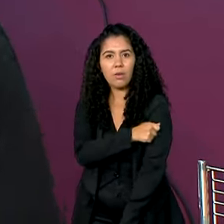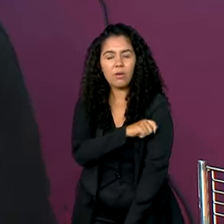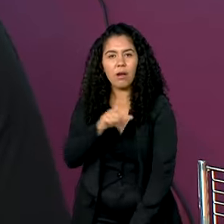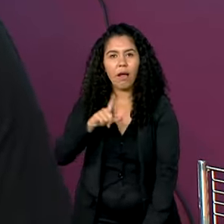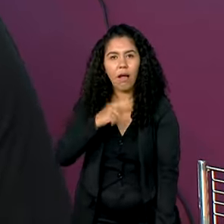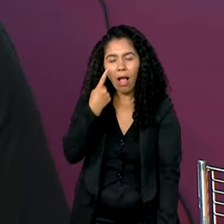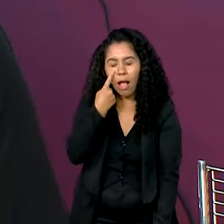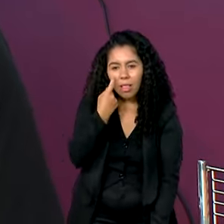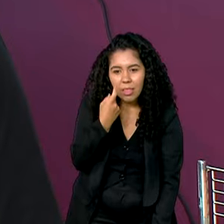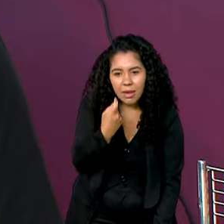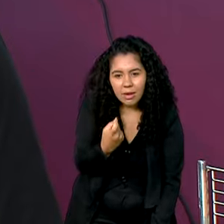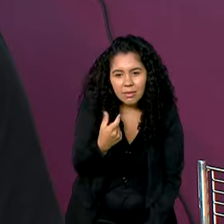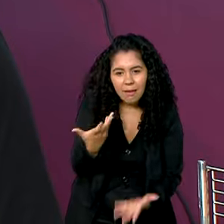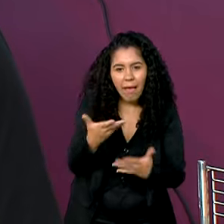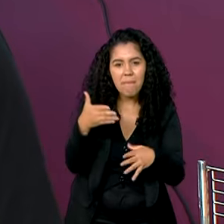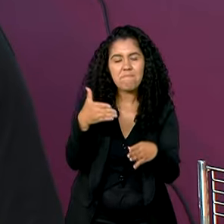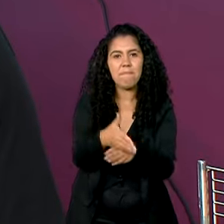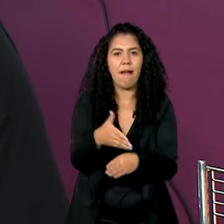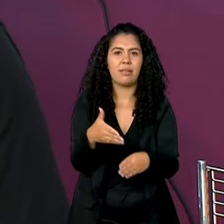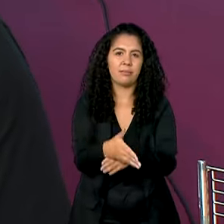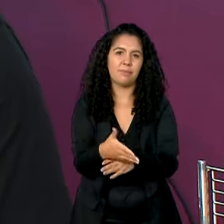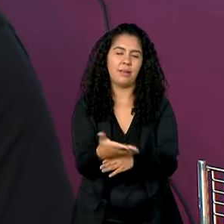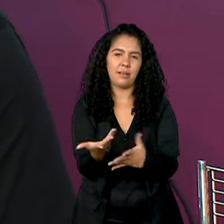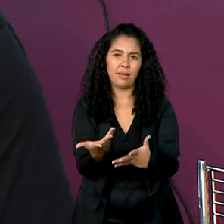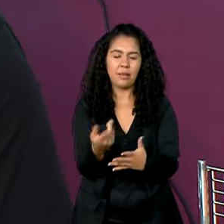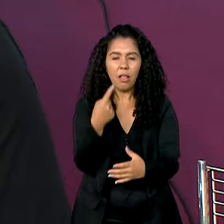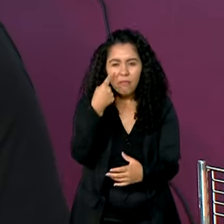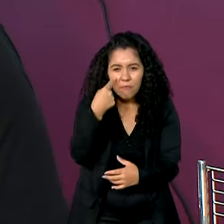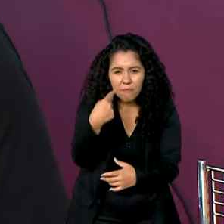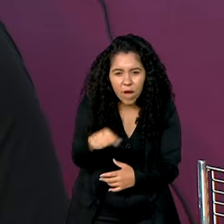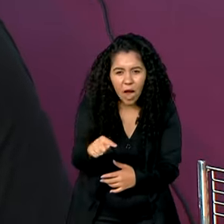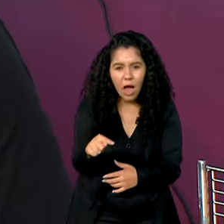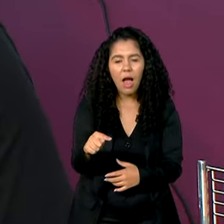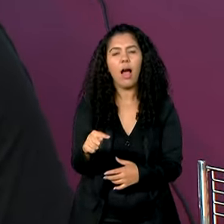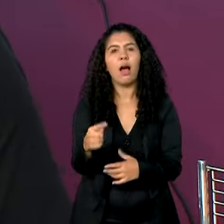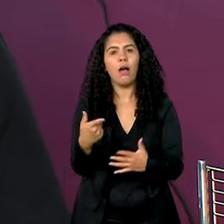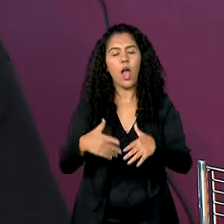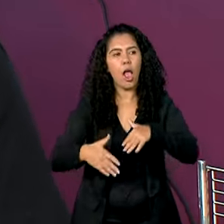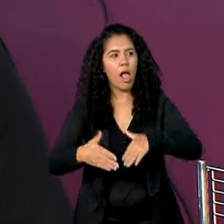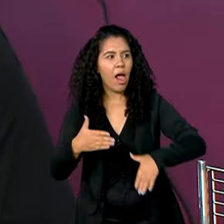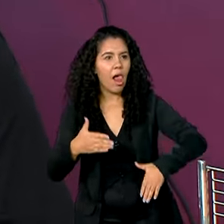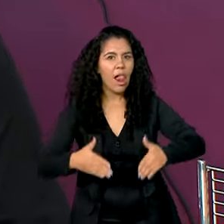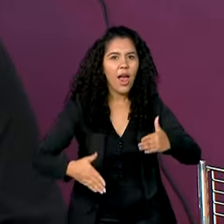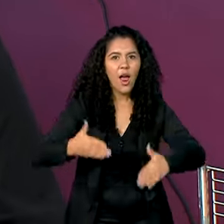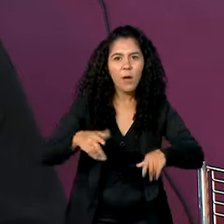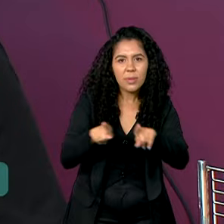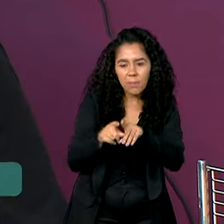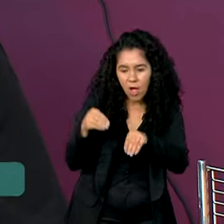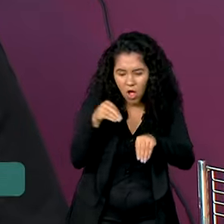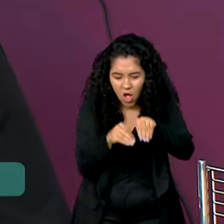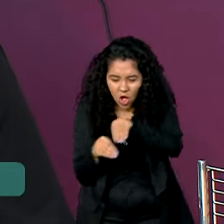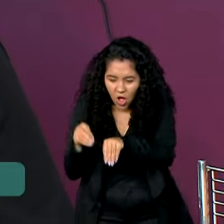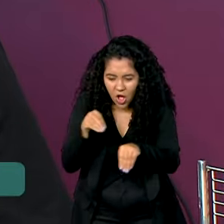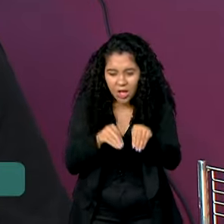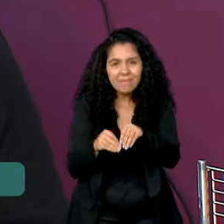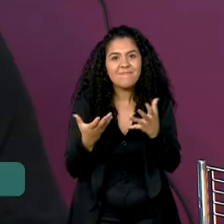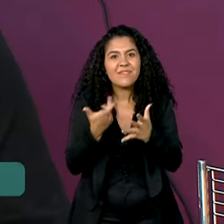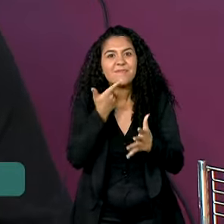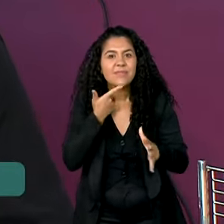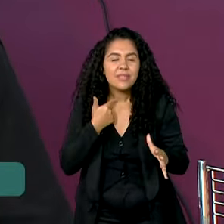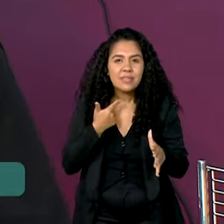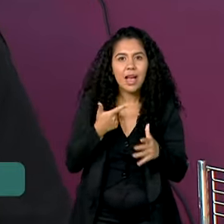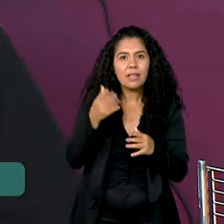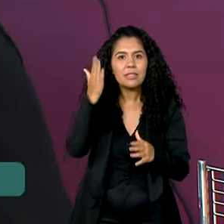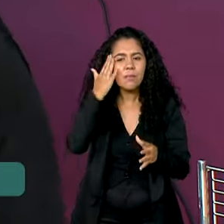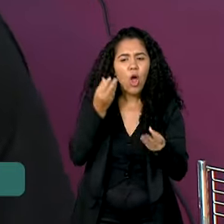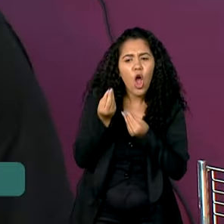participar do projeto. Porque a hora que eles veem o projeto, os robôs, o Lego, eles têm vontade de montar e entender